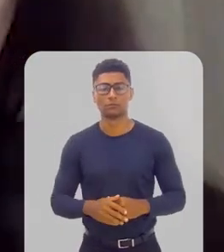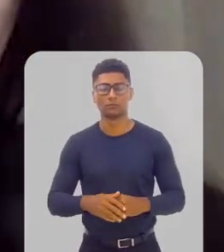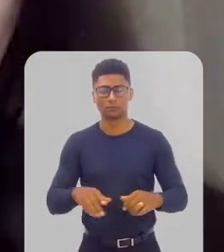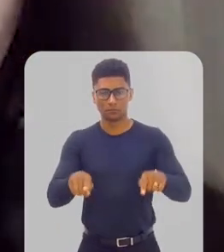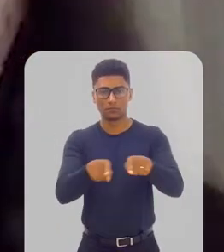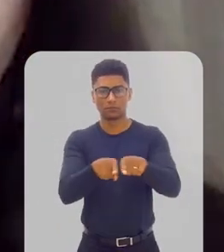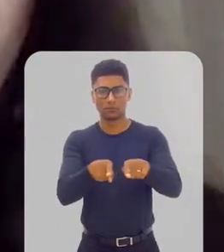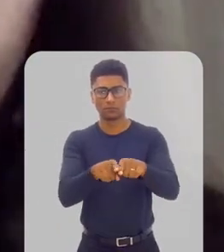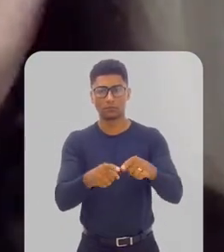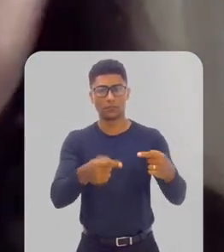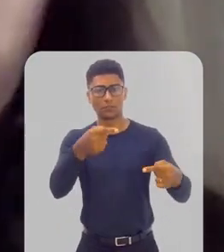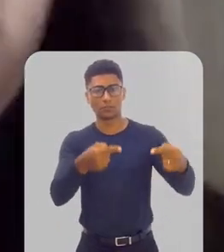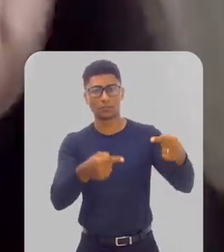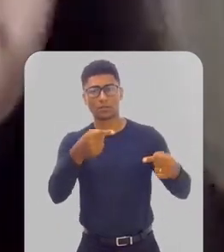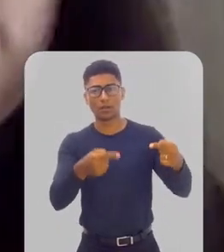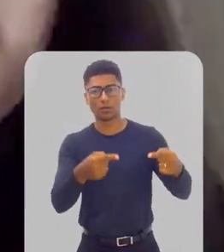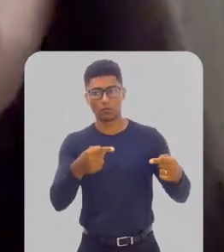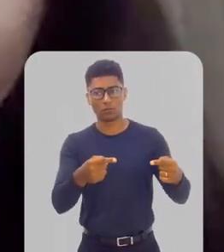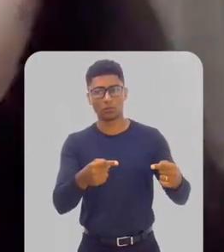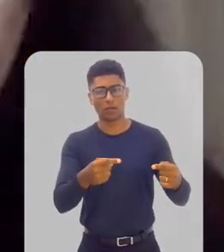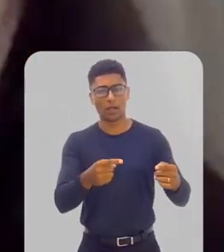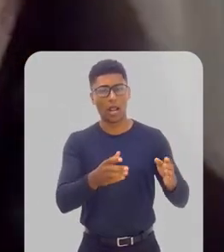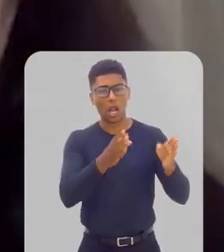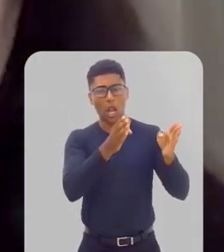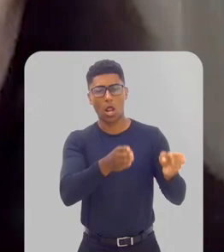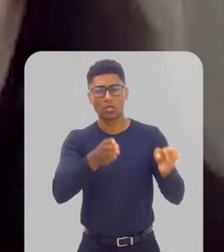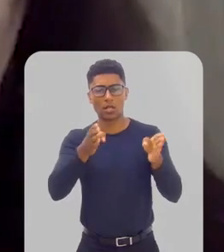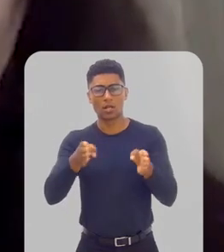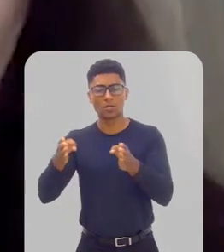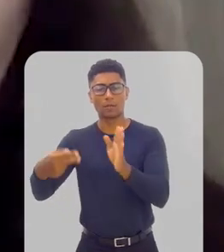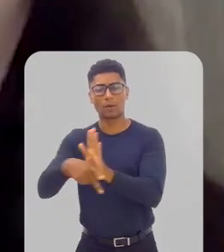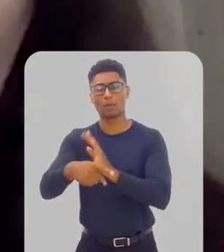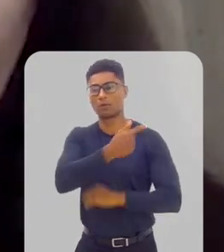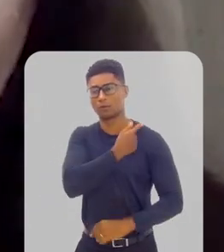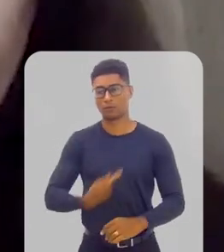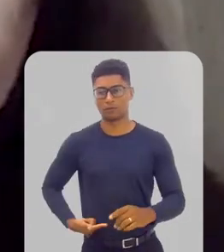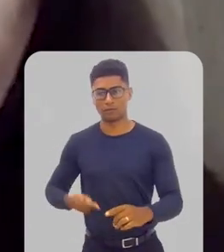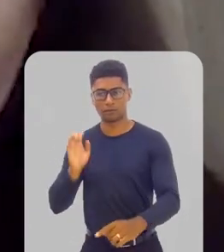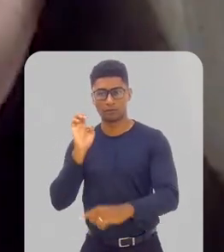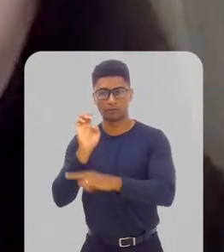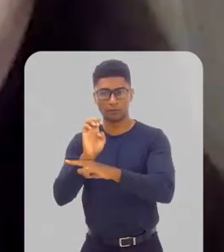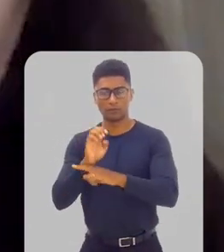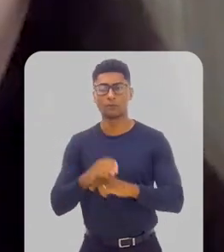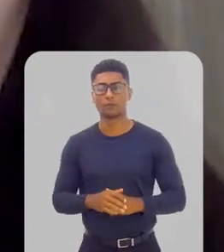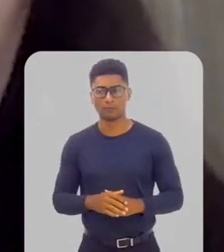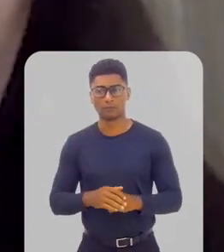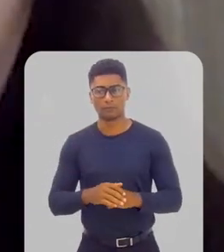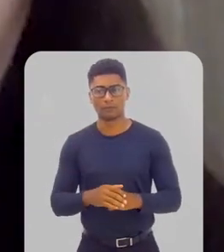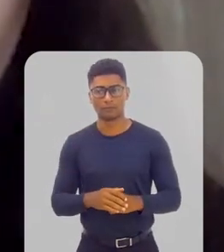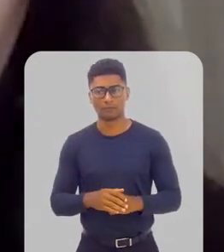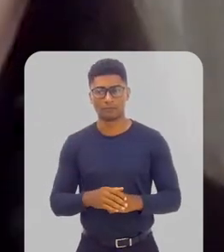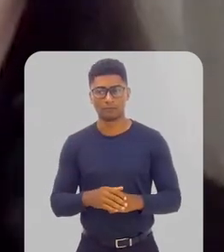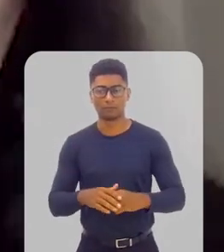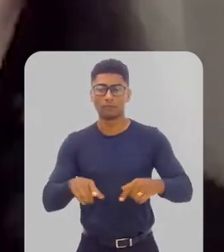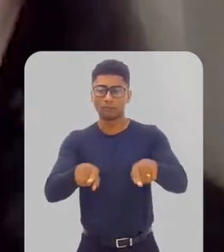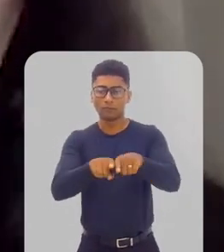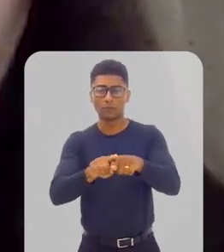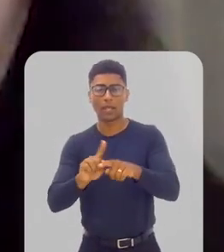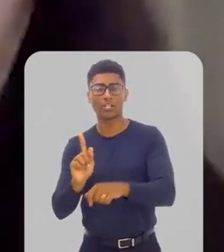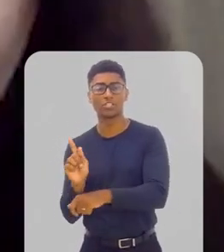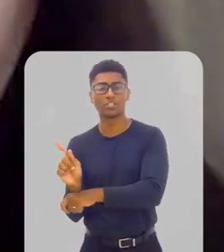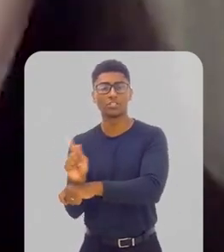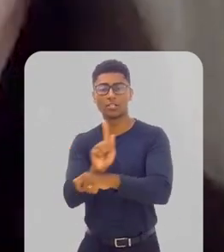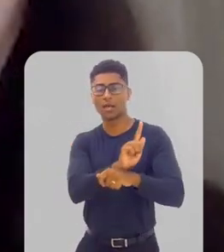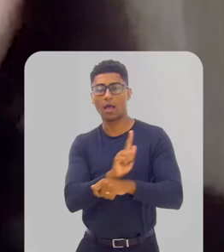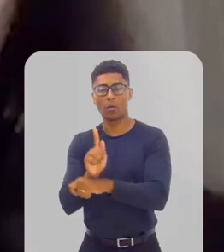atuam junto a discussões de logística do governo do Estado, gestão do patrimônio imobiliário, a